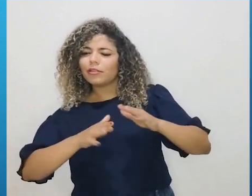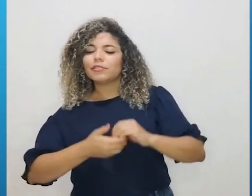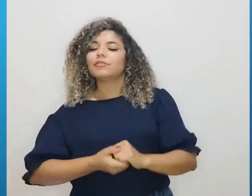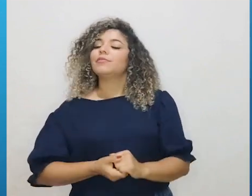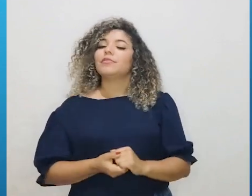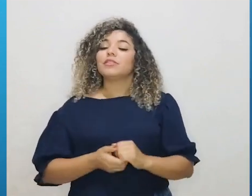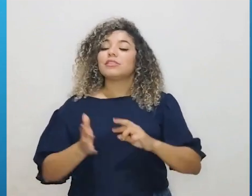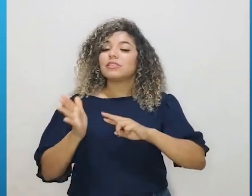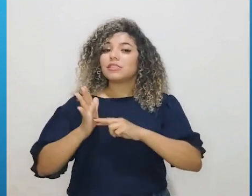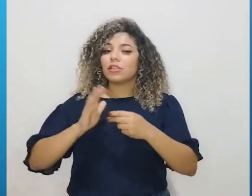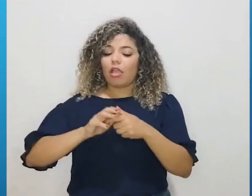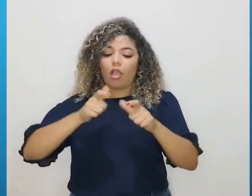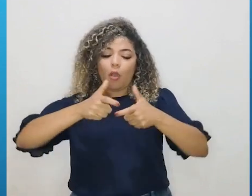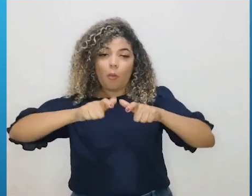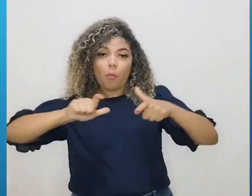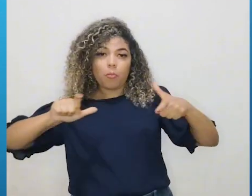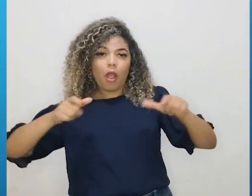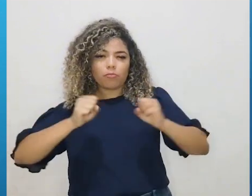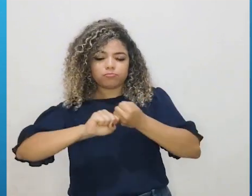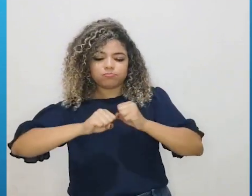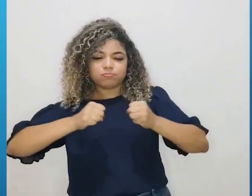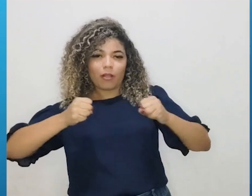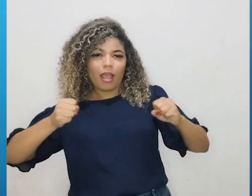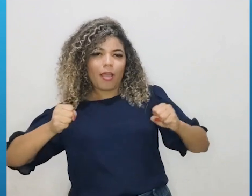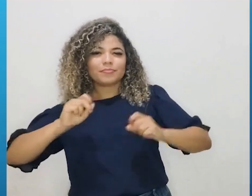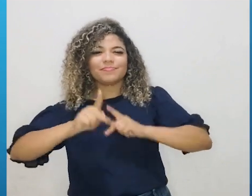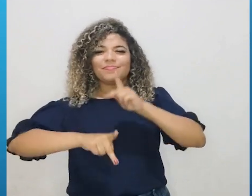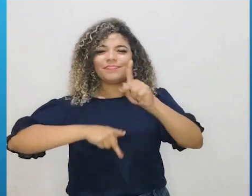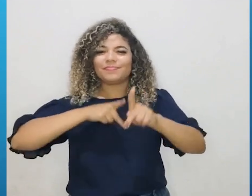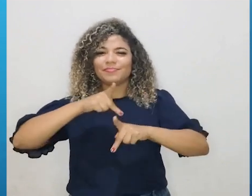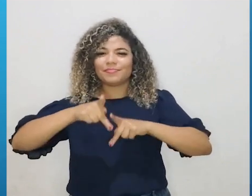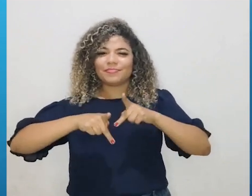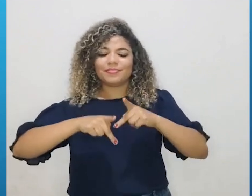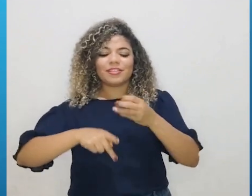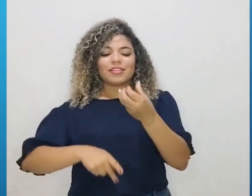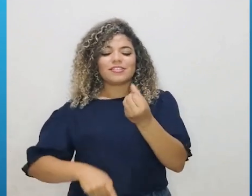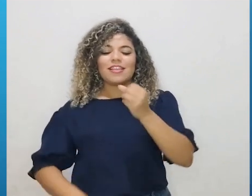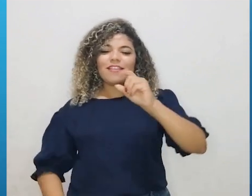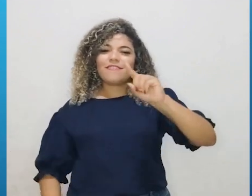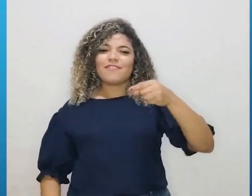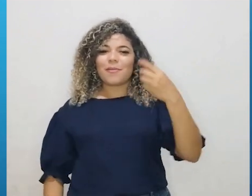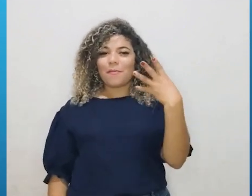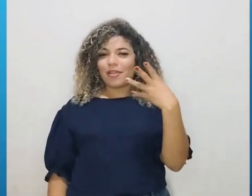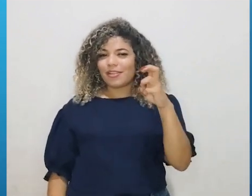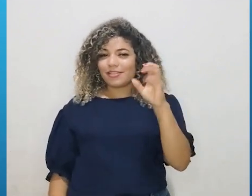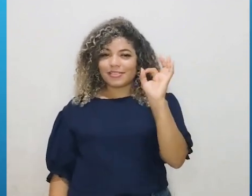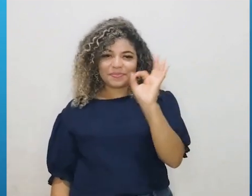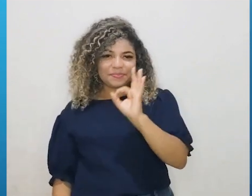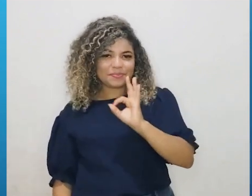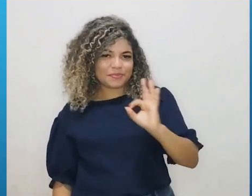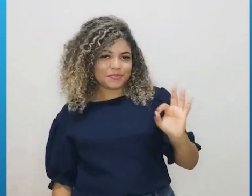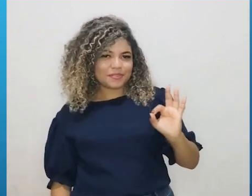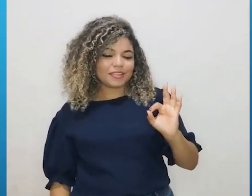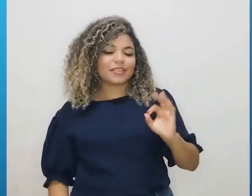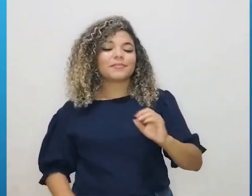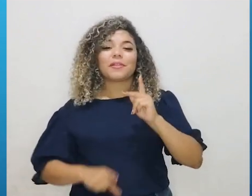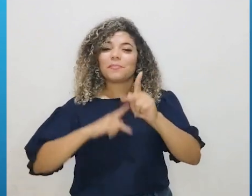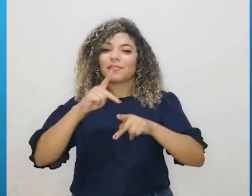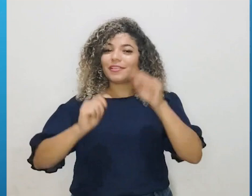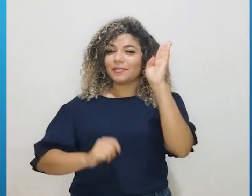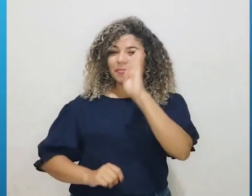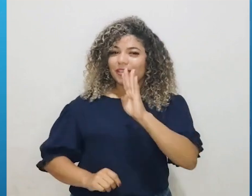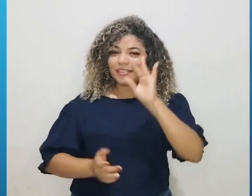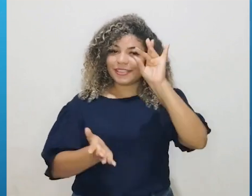esse aumento de 6,45%, certinho?